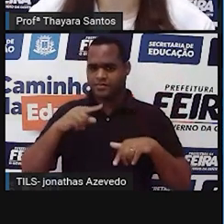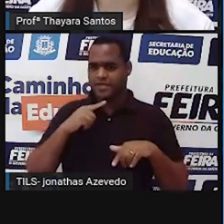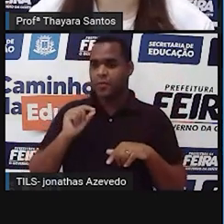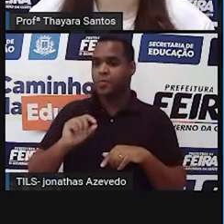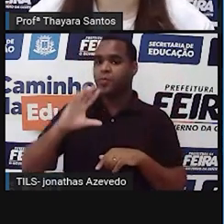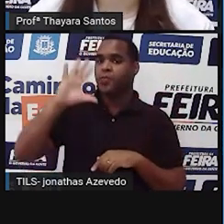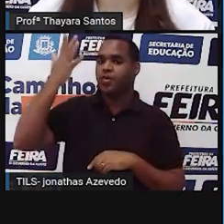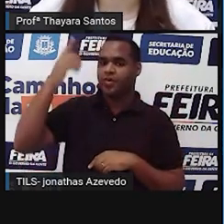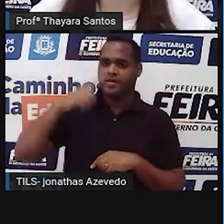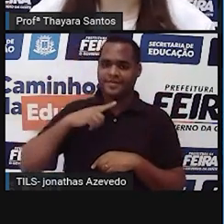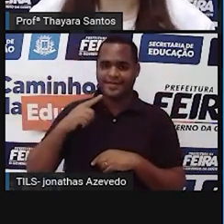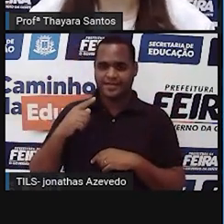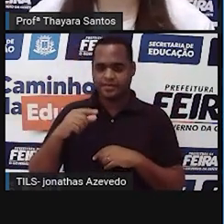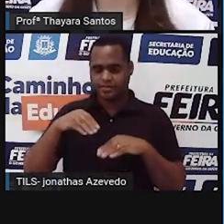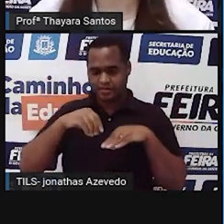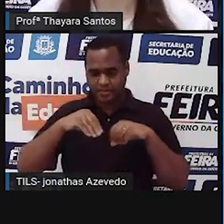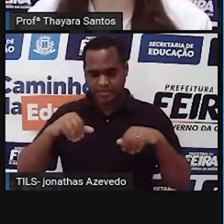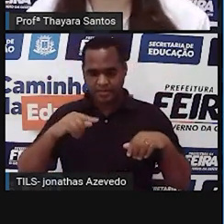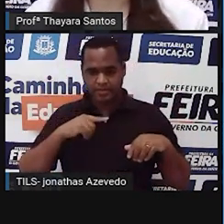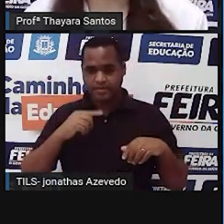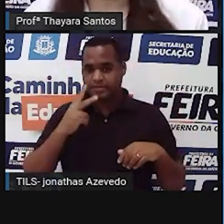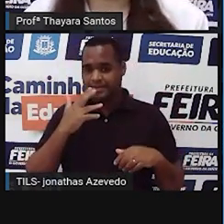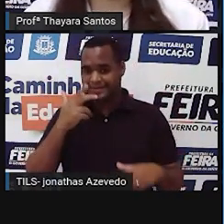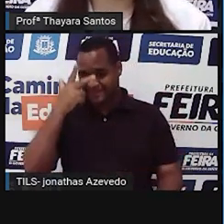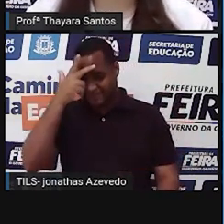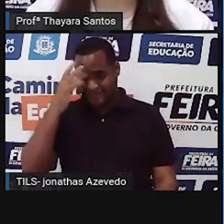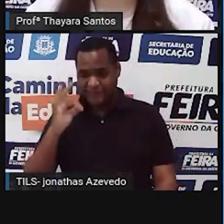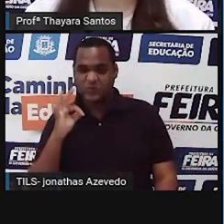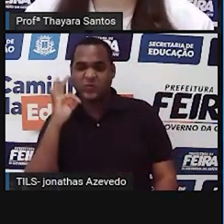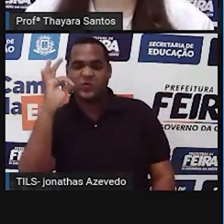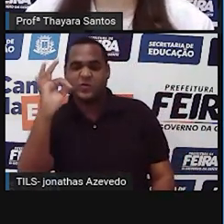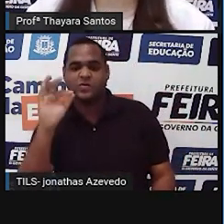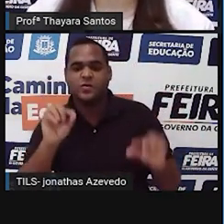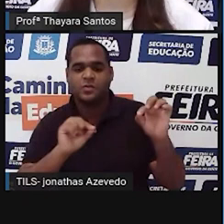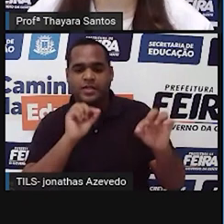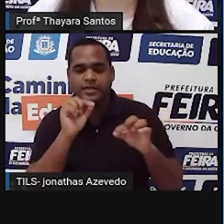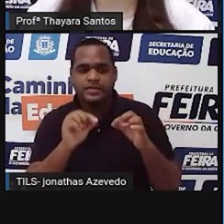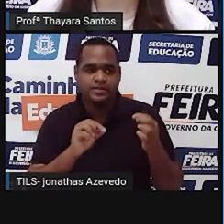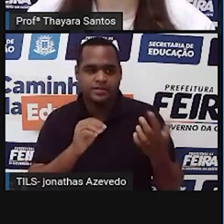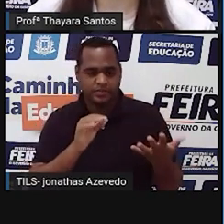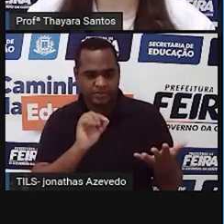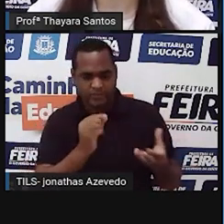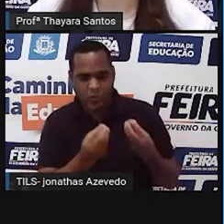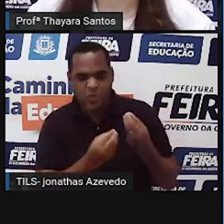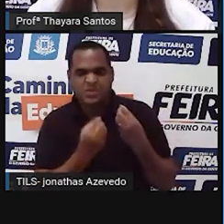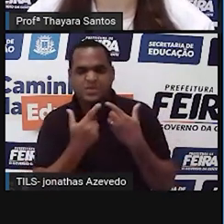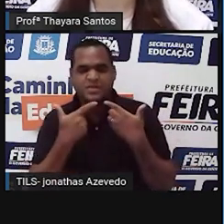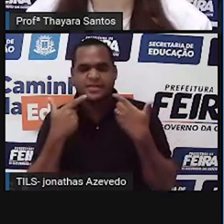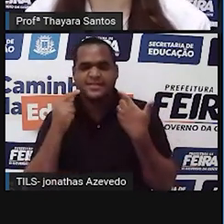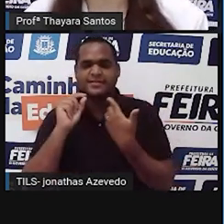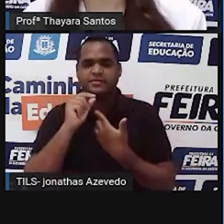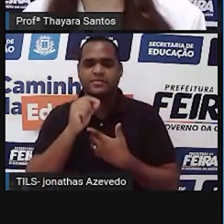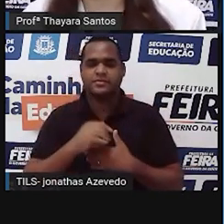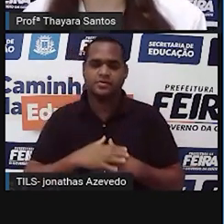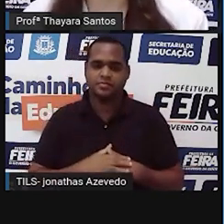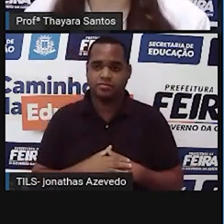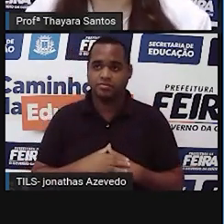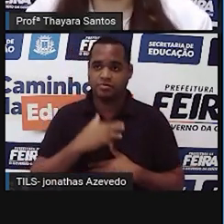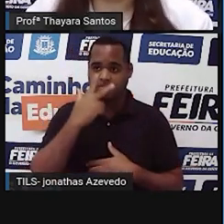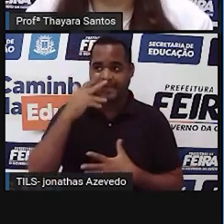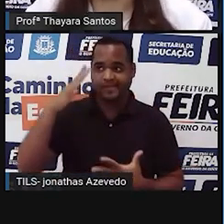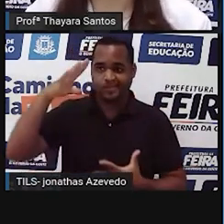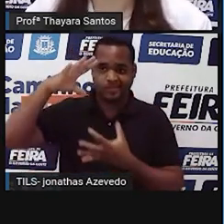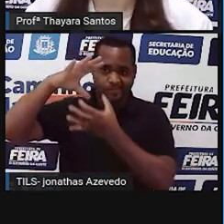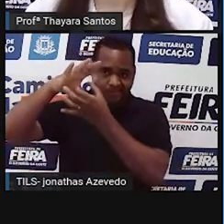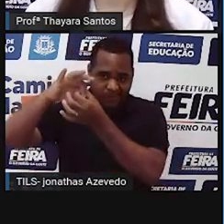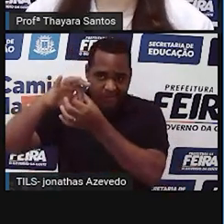Terra, incluindo o humor e o destino das pessoas. Ela assume que há, então, a relação dos corpos celestes, né? Que